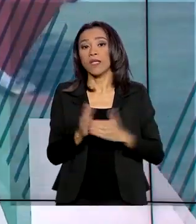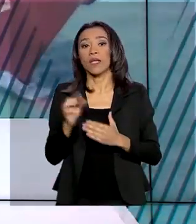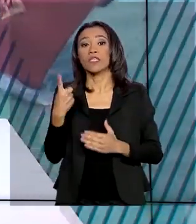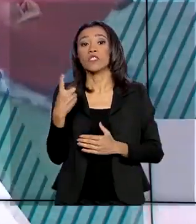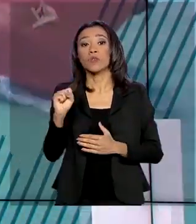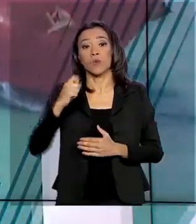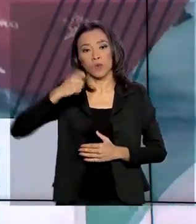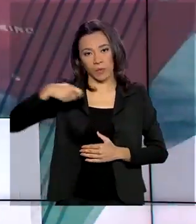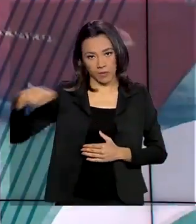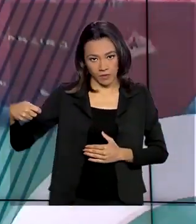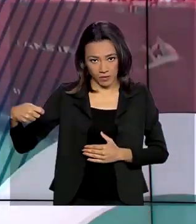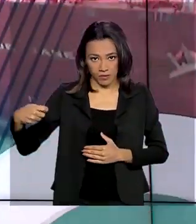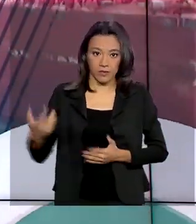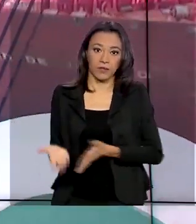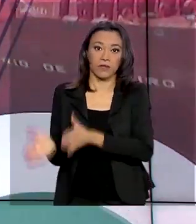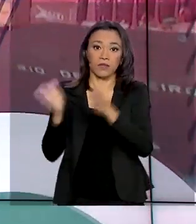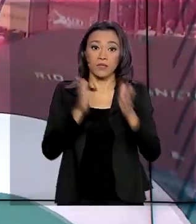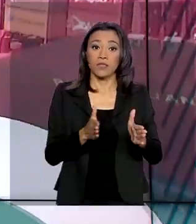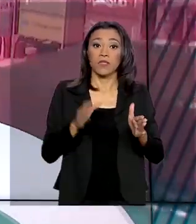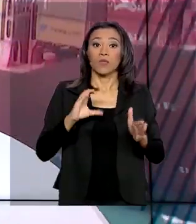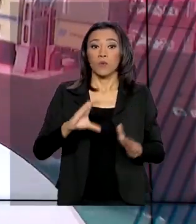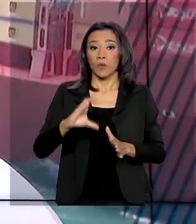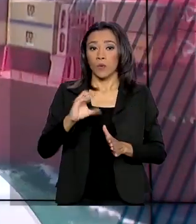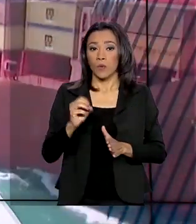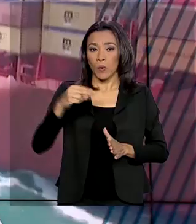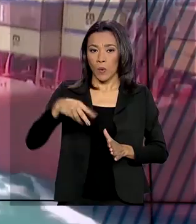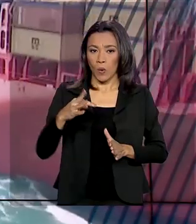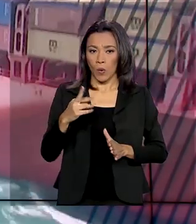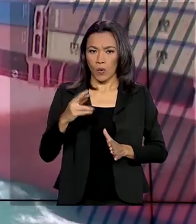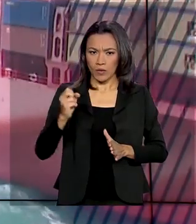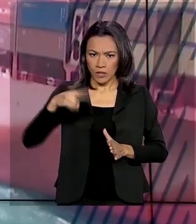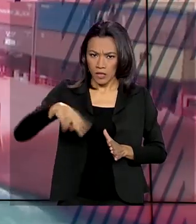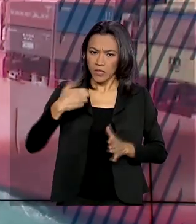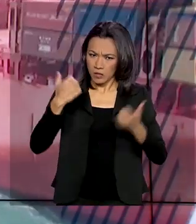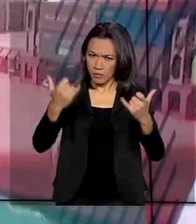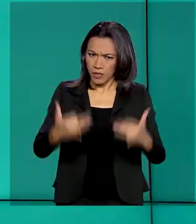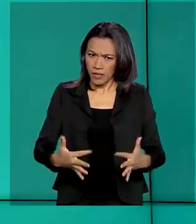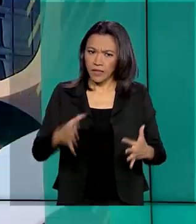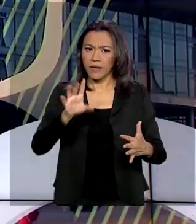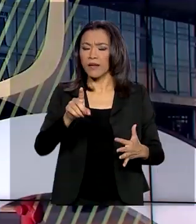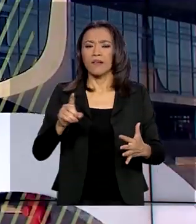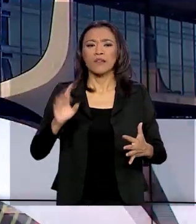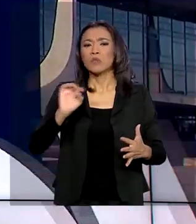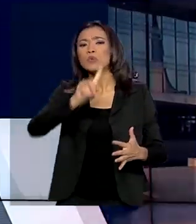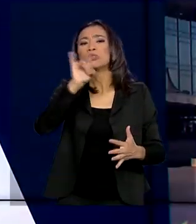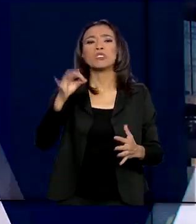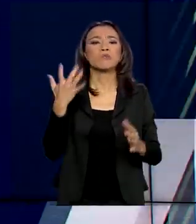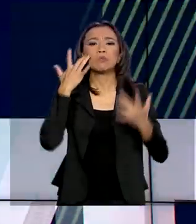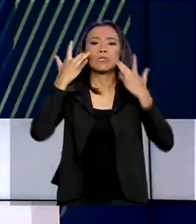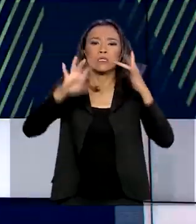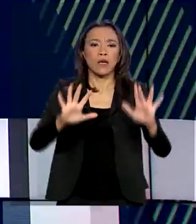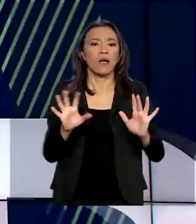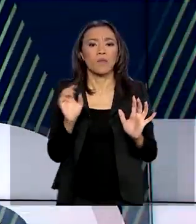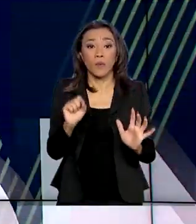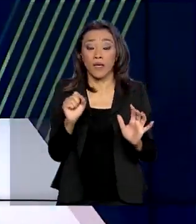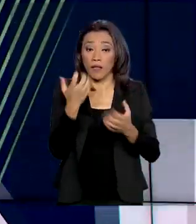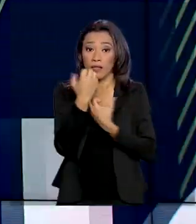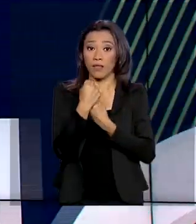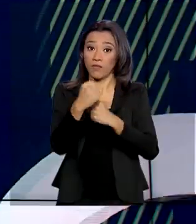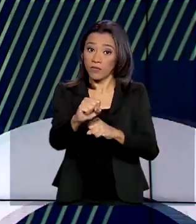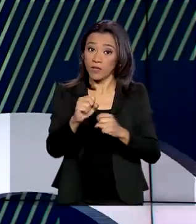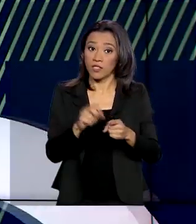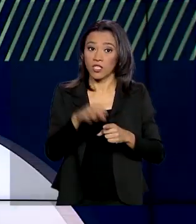meses. De acordo com o CONTRAN, ficam interrompidos por tempo indeterminado prazos para, por exemplo, defesa de